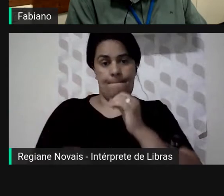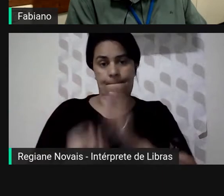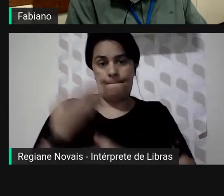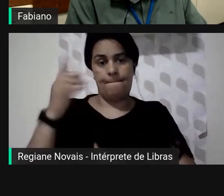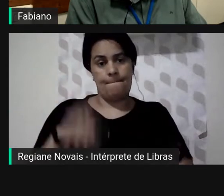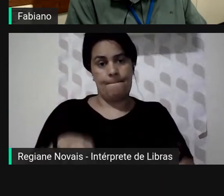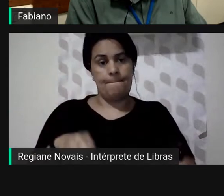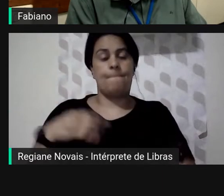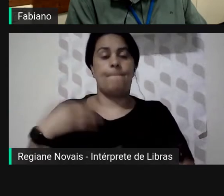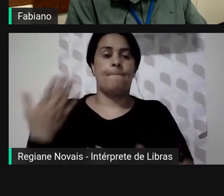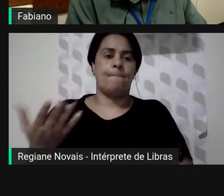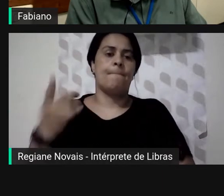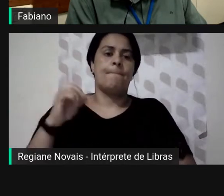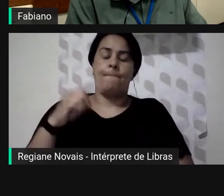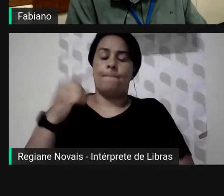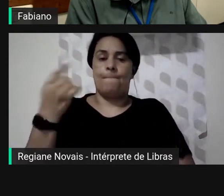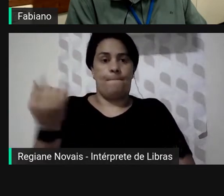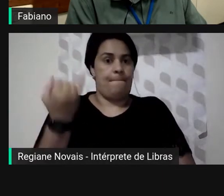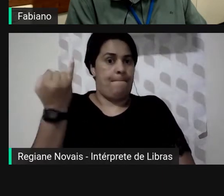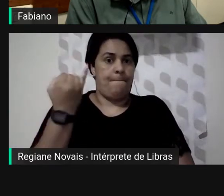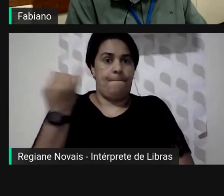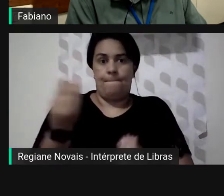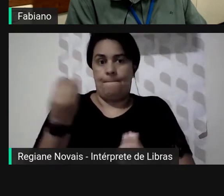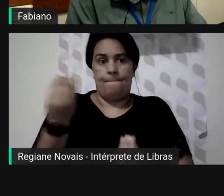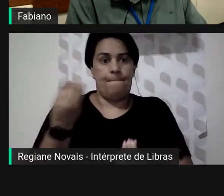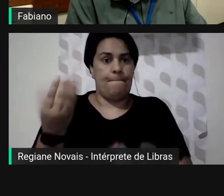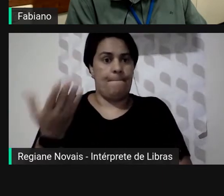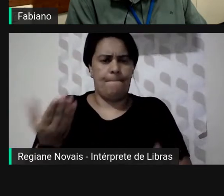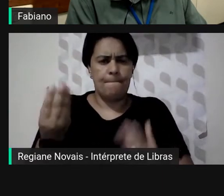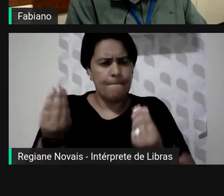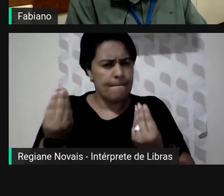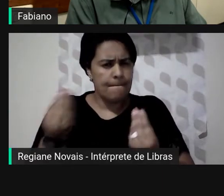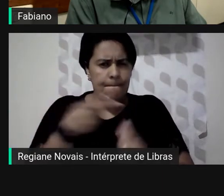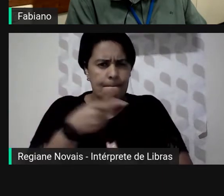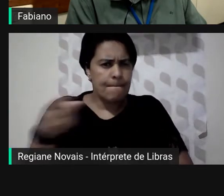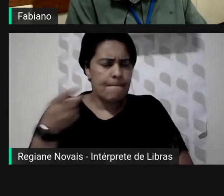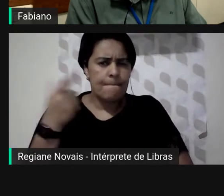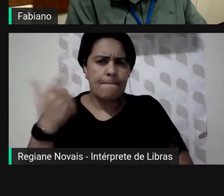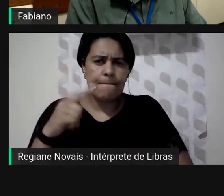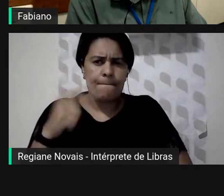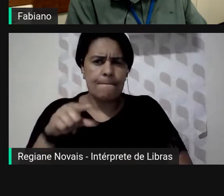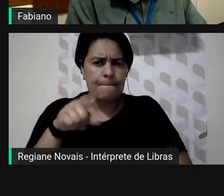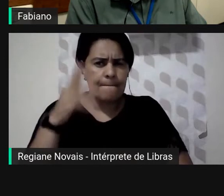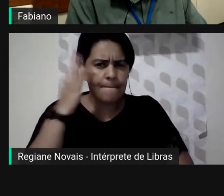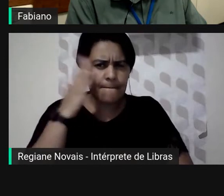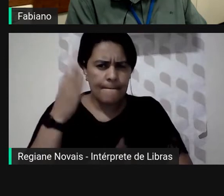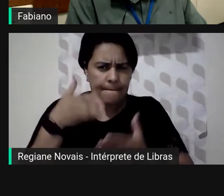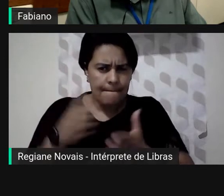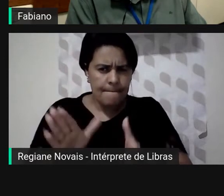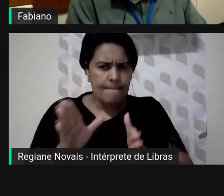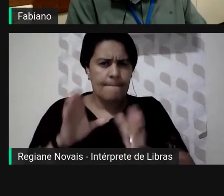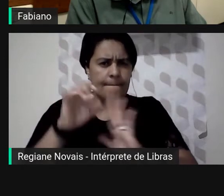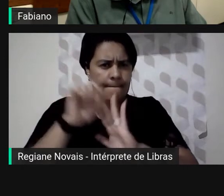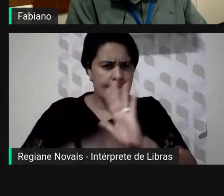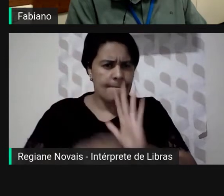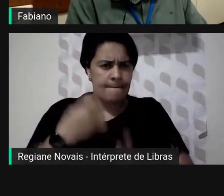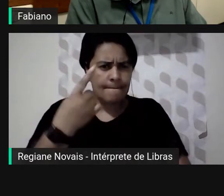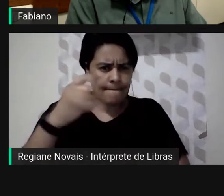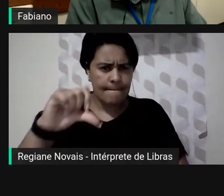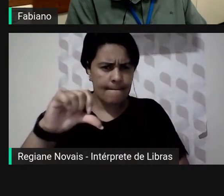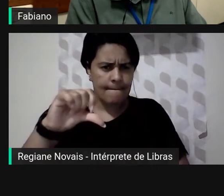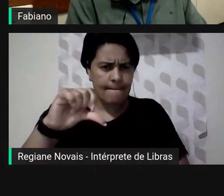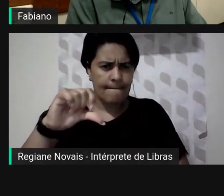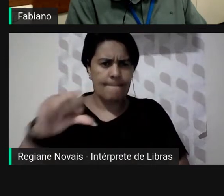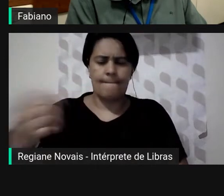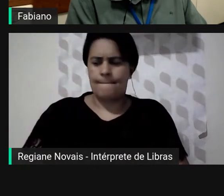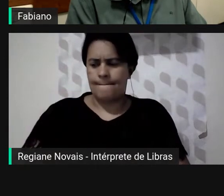é um negócio impressionante você vai lendo aquilo vai não é possível que esses caras nasceram no século XIX esses caras estão na frente esses caras não